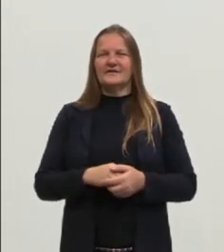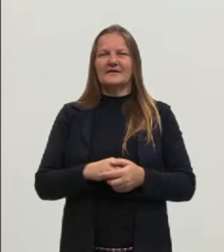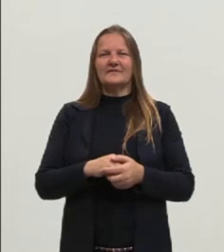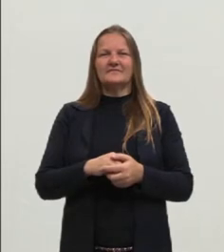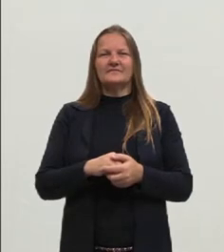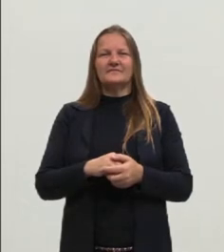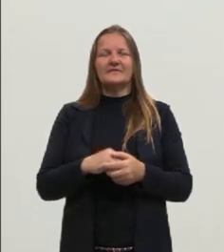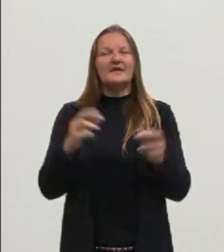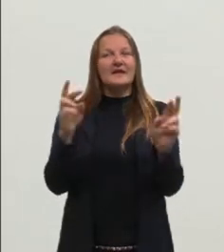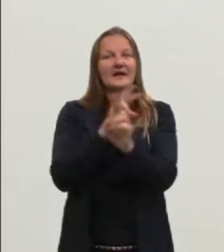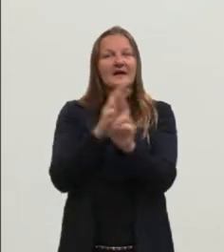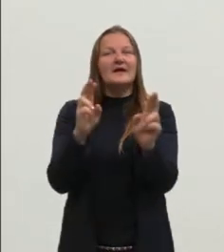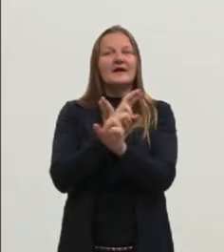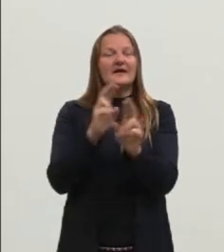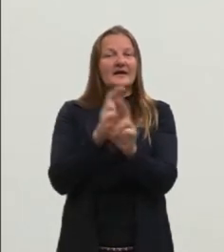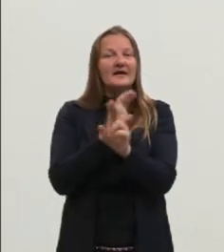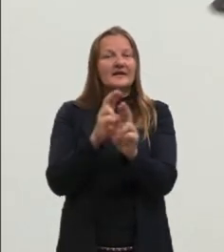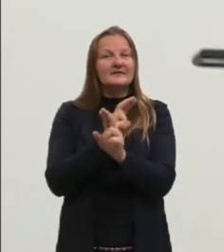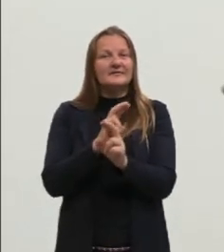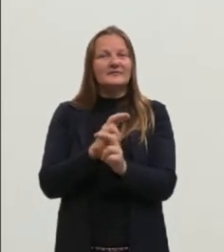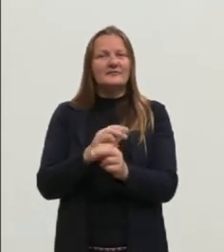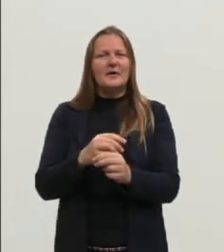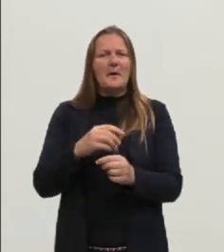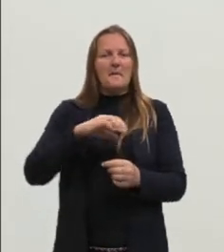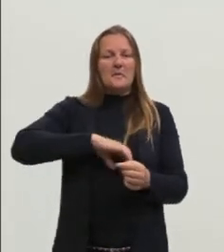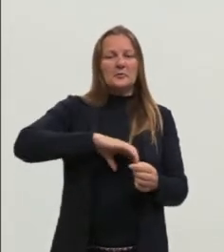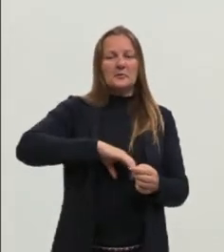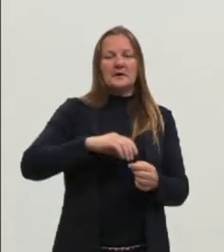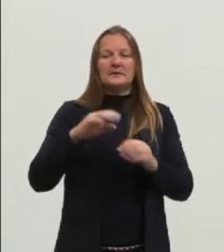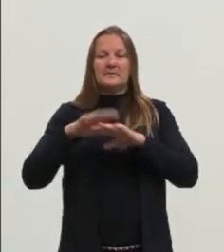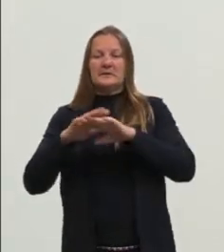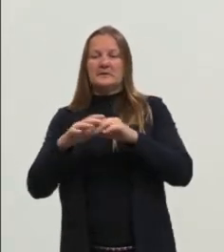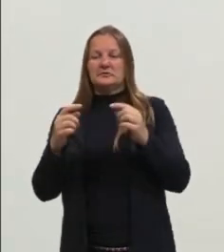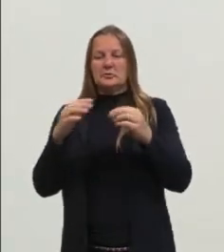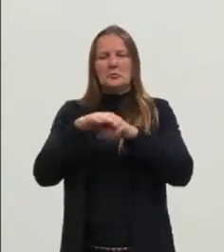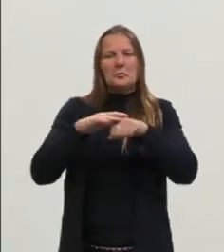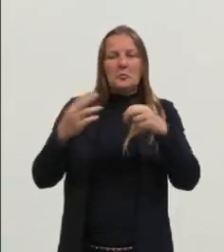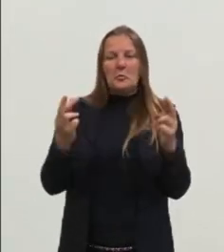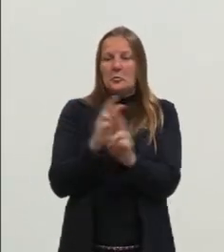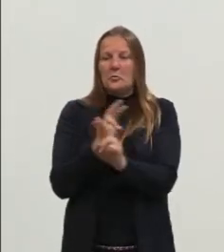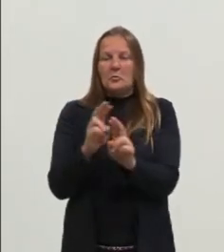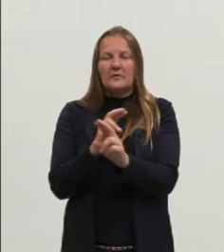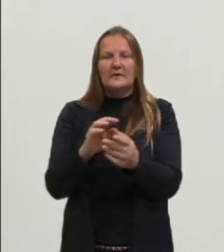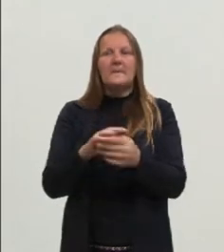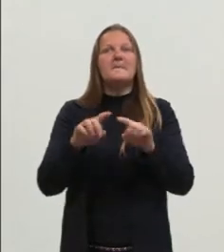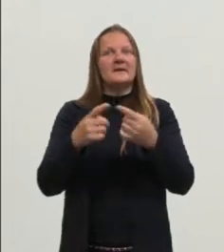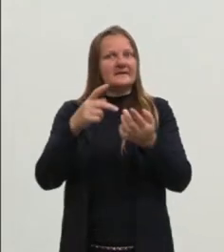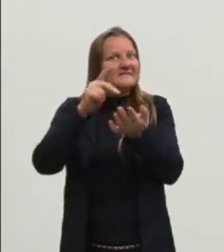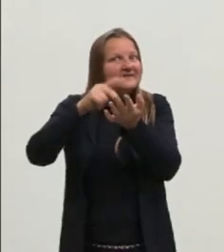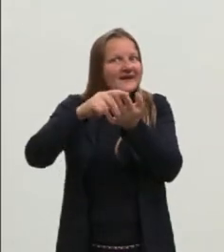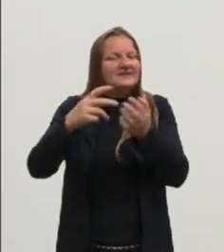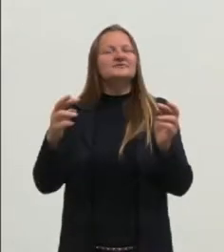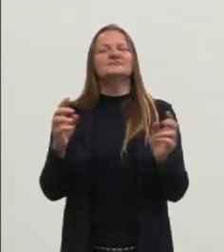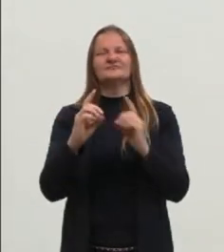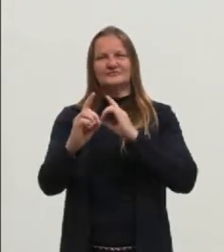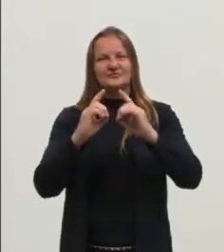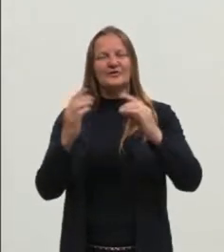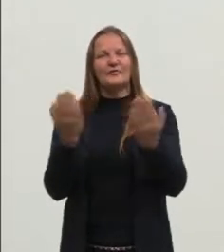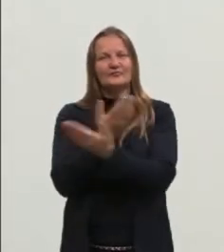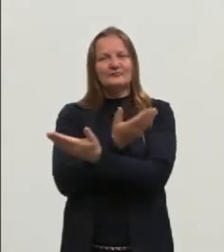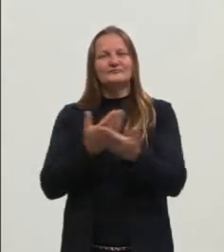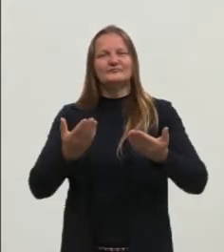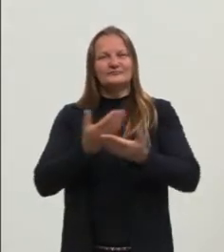relação, a gente acha que português e matemática não conversam. E quando, na verdade, eles dialogam muito bem.